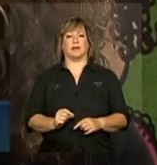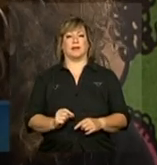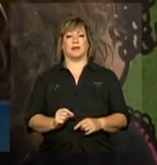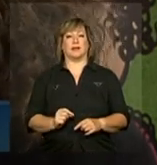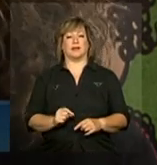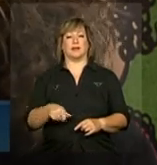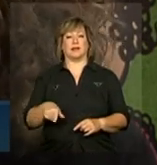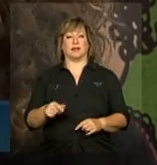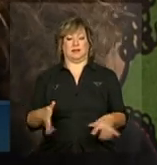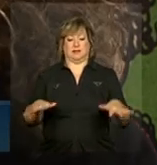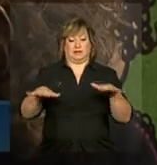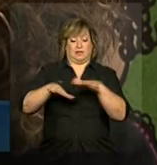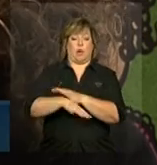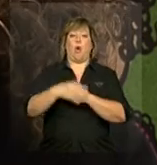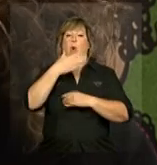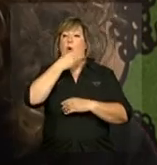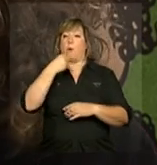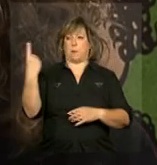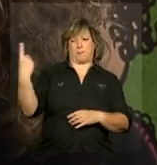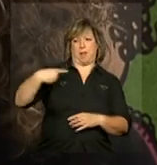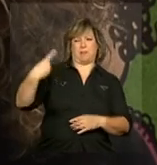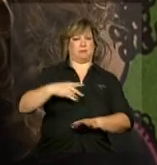à dominação masculina.